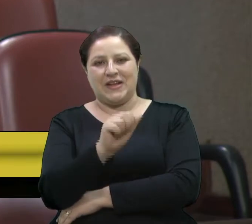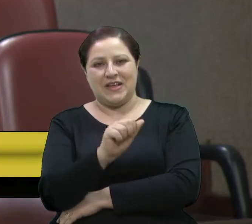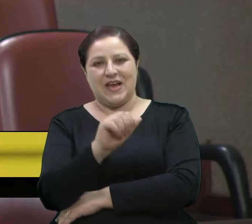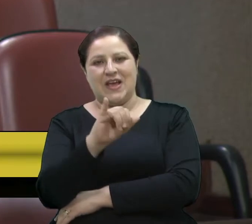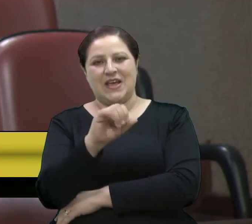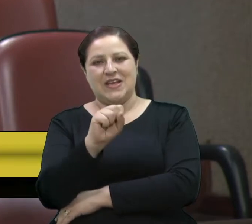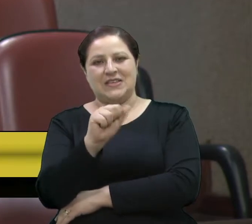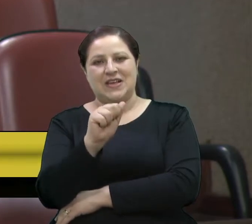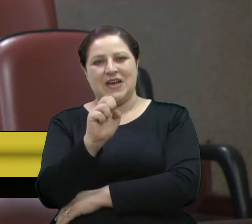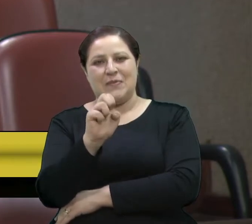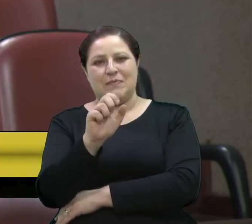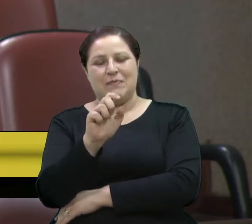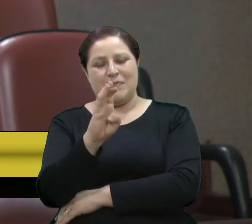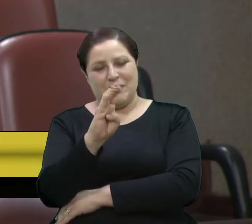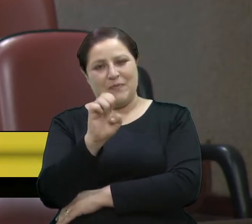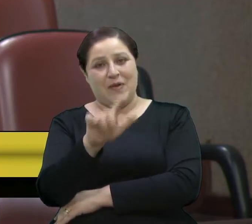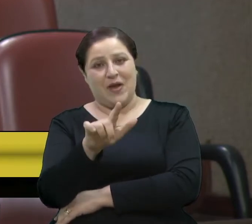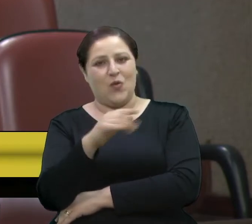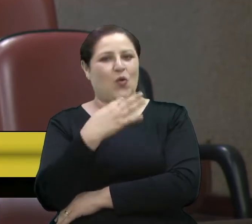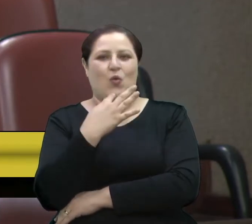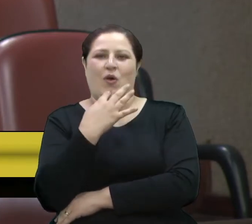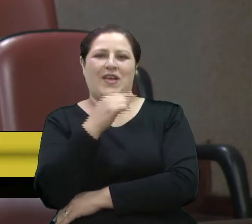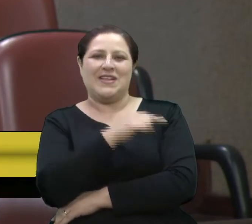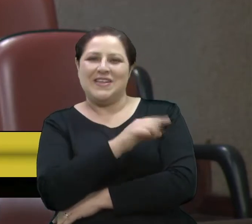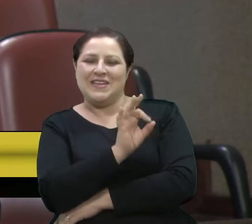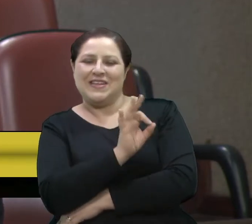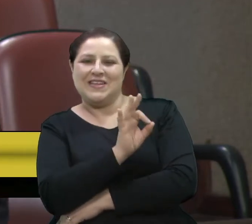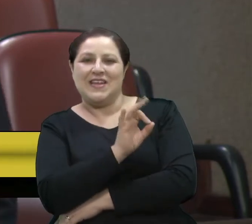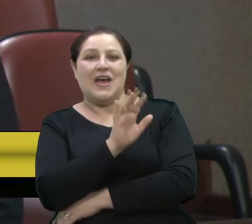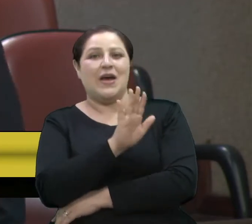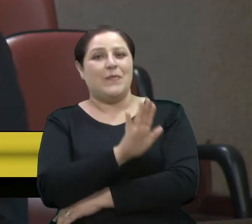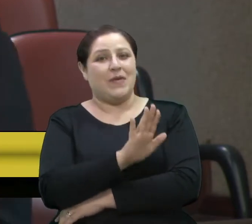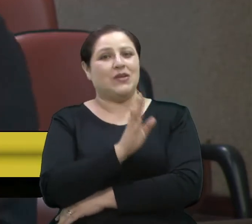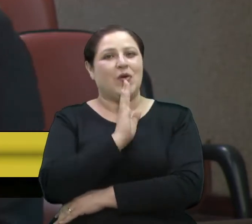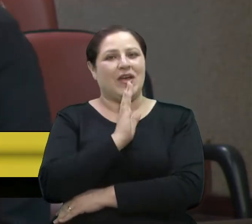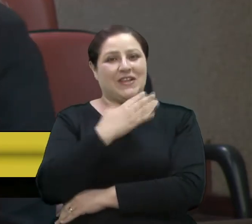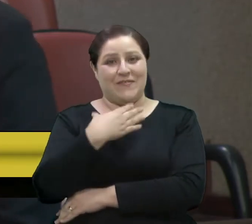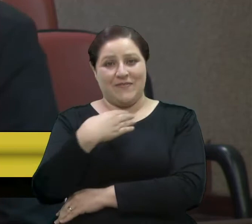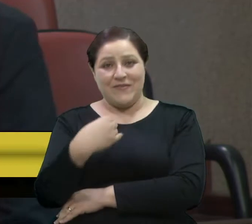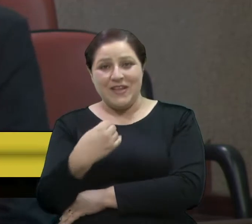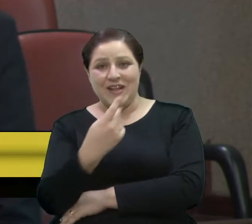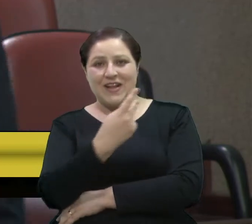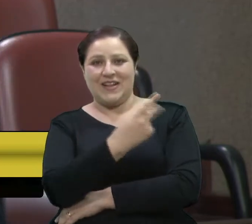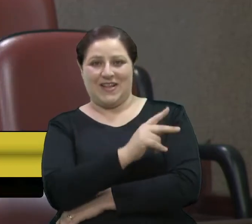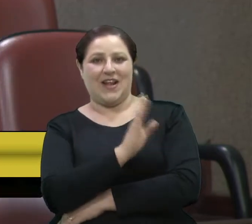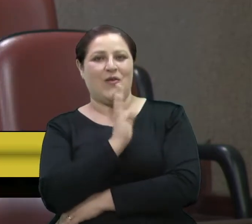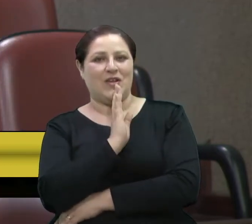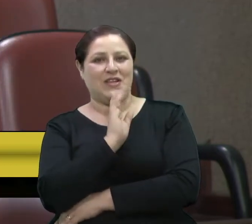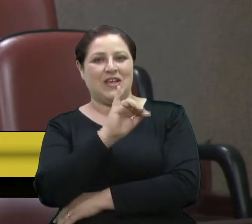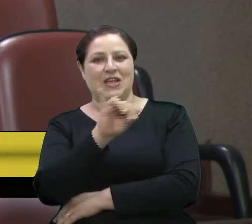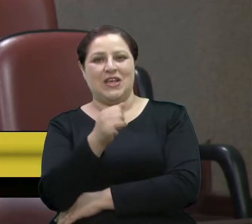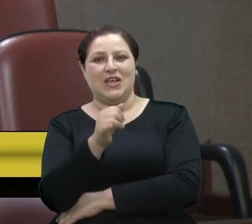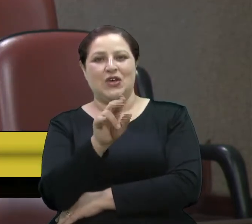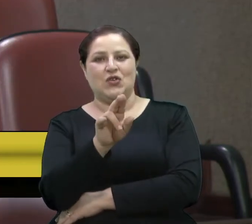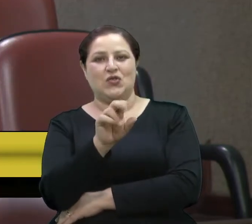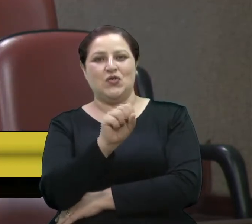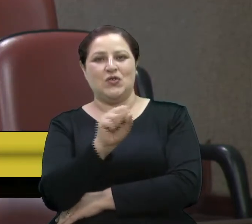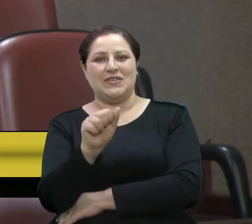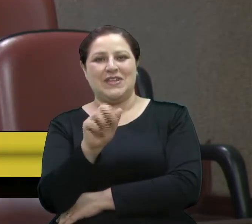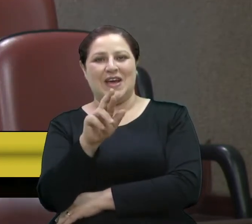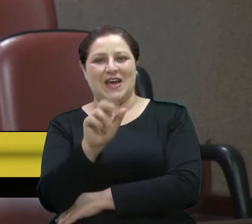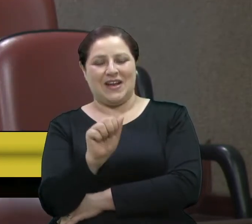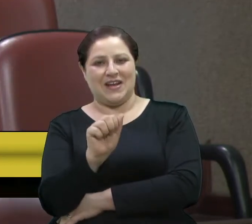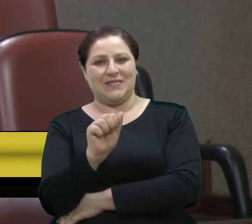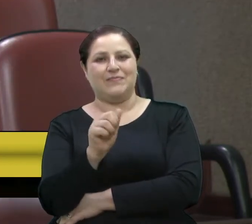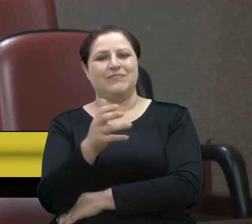Eu não tive a oportunidade de conhecer essa pessoa, mas eu conheci a filha dela, a Dona Jussara, o qual eu